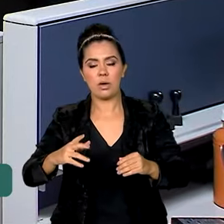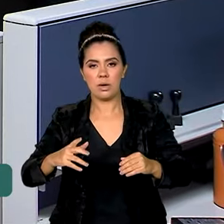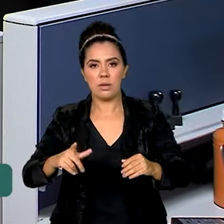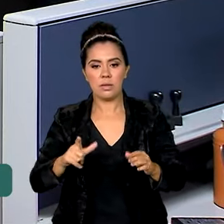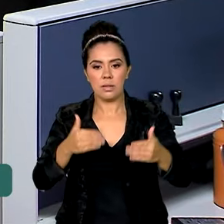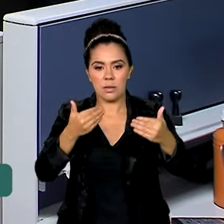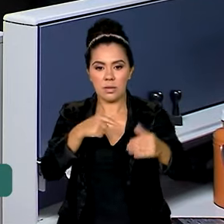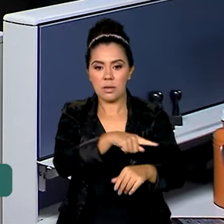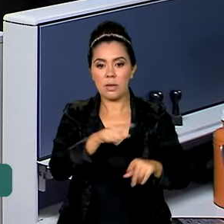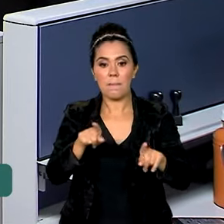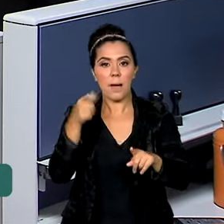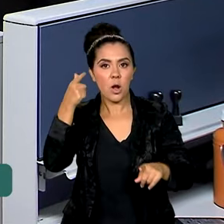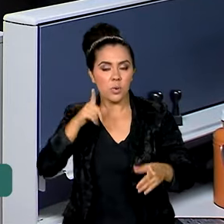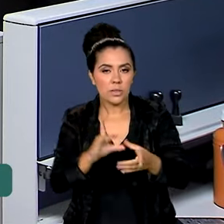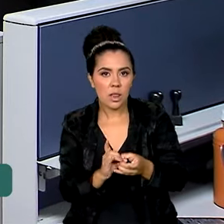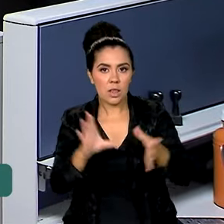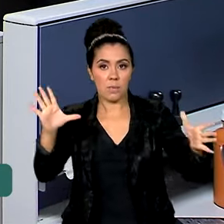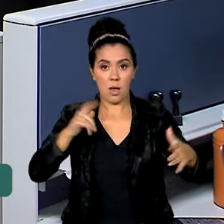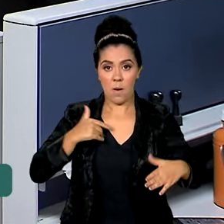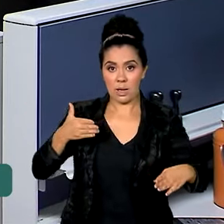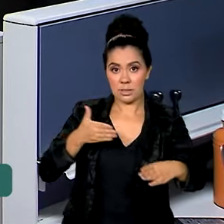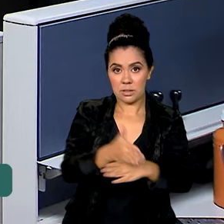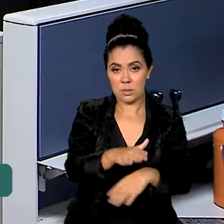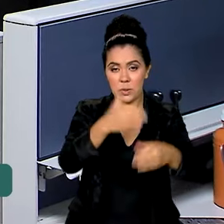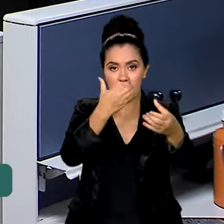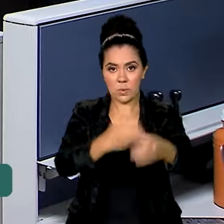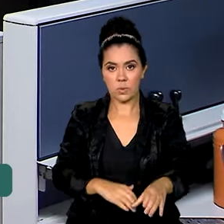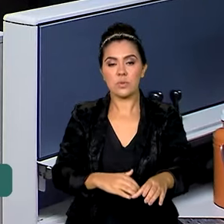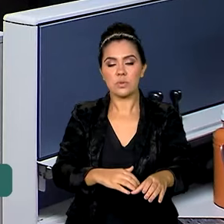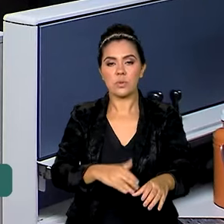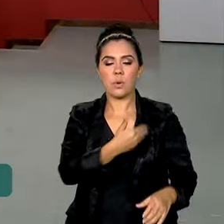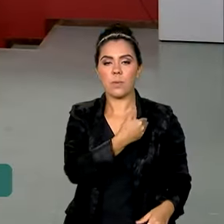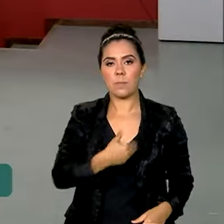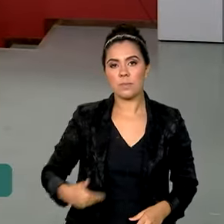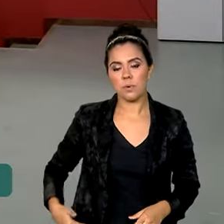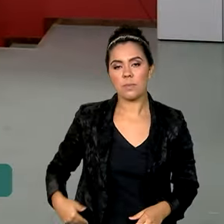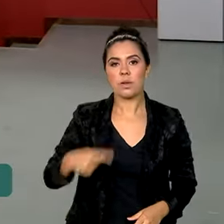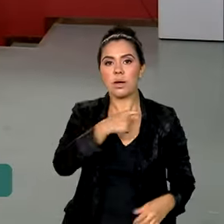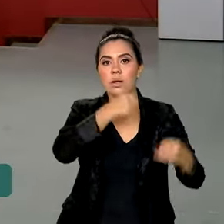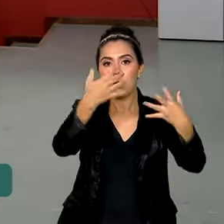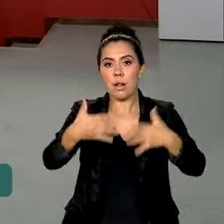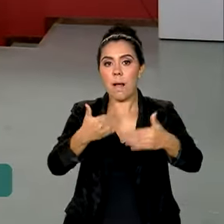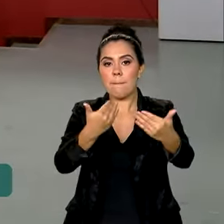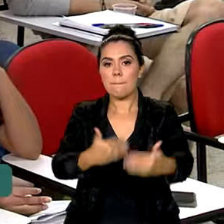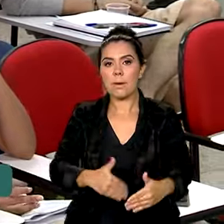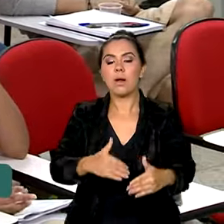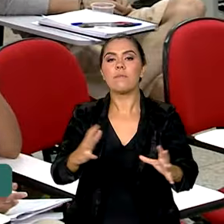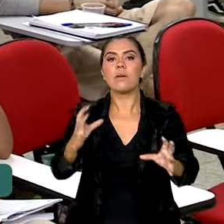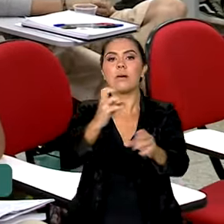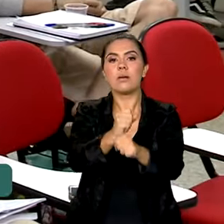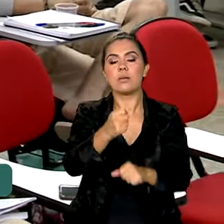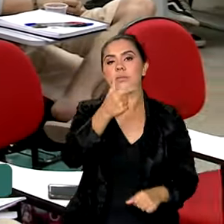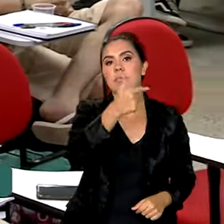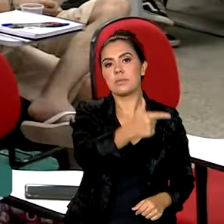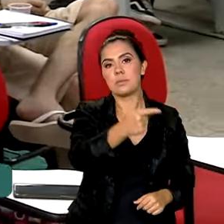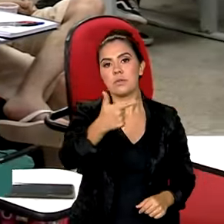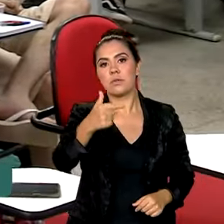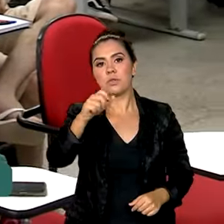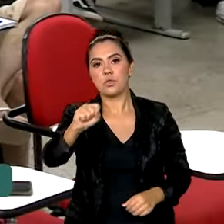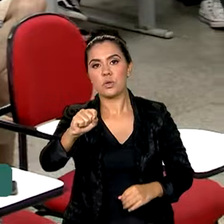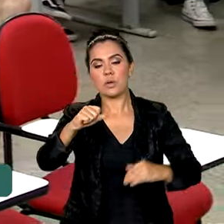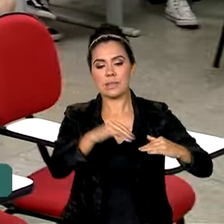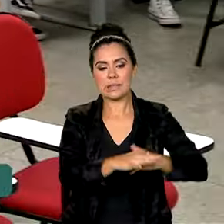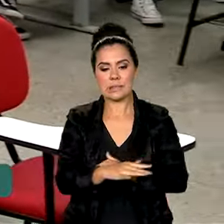democratizar o acesso ao concurso público nacional unificado, as provas serão aplicadas em 228 cidades